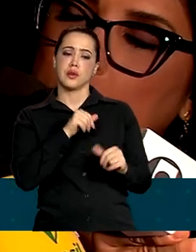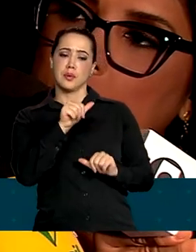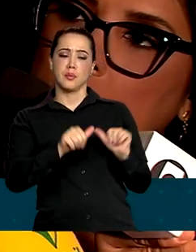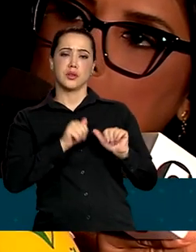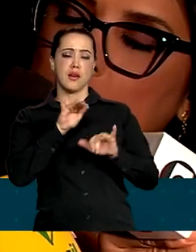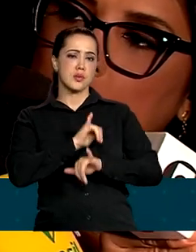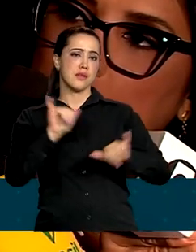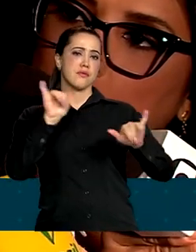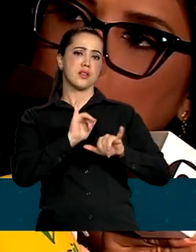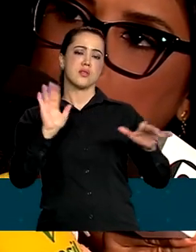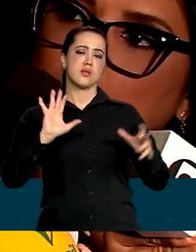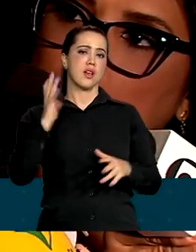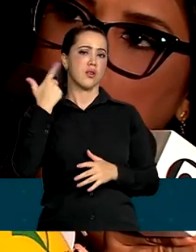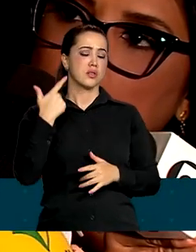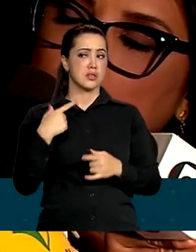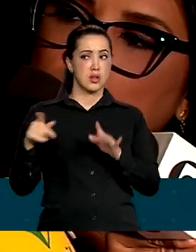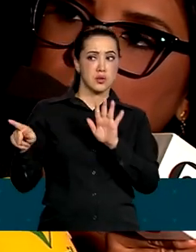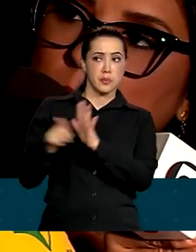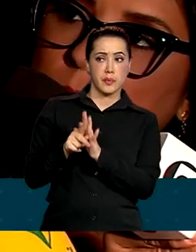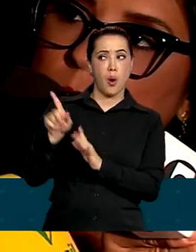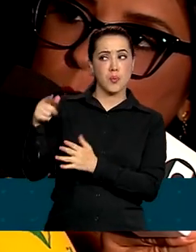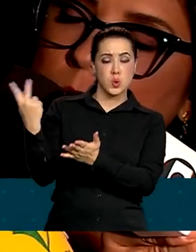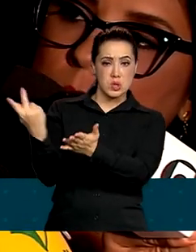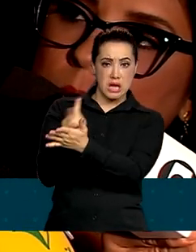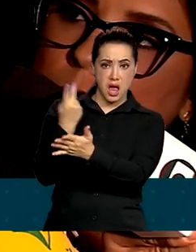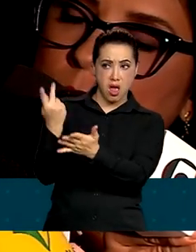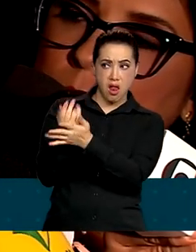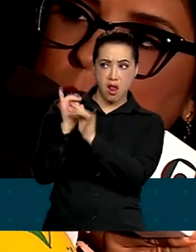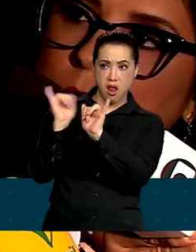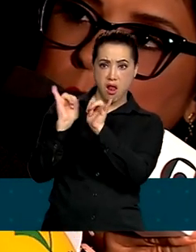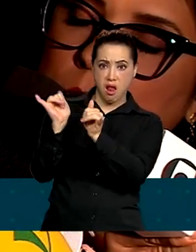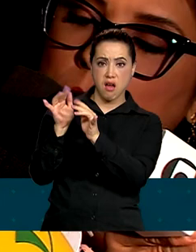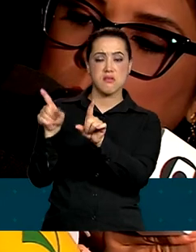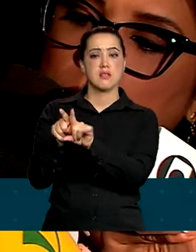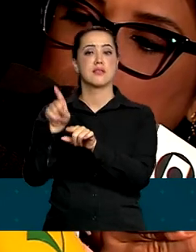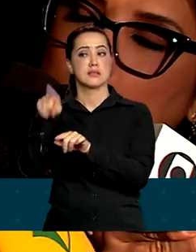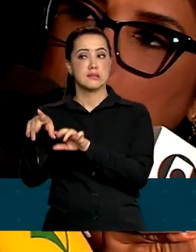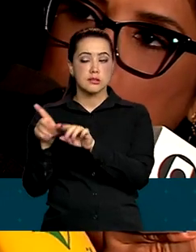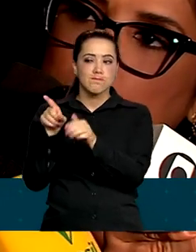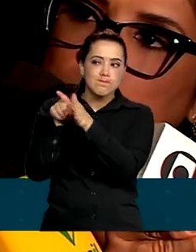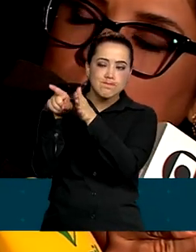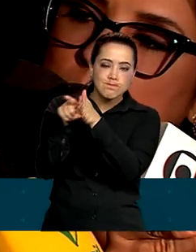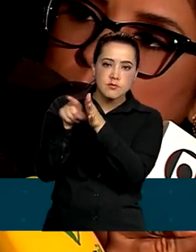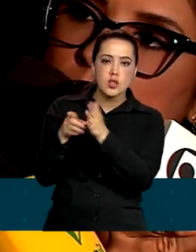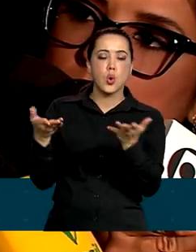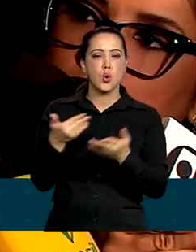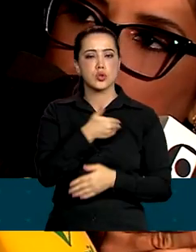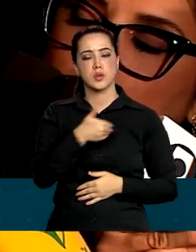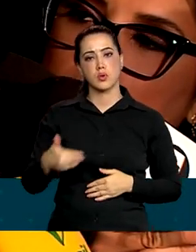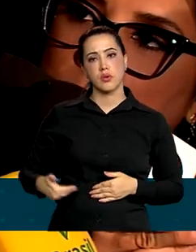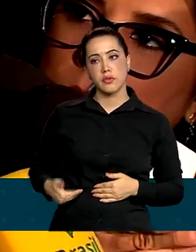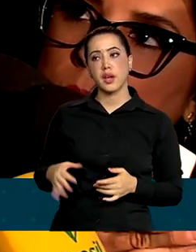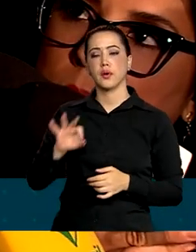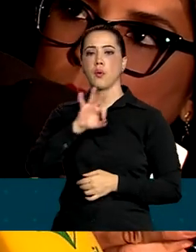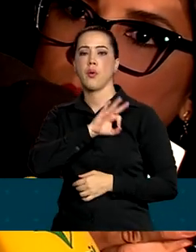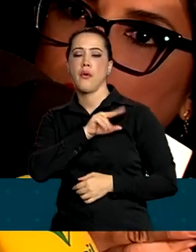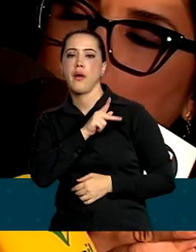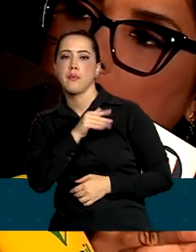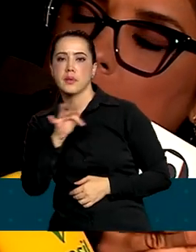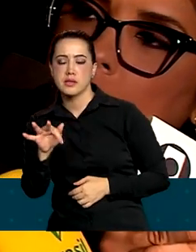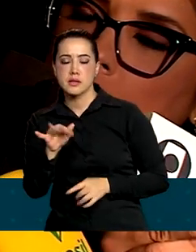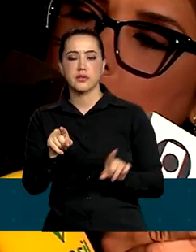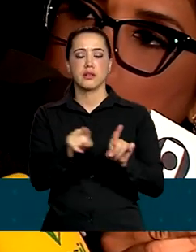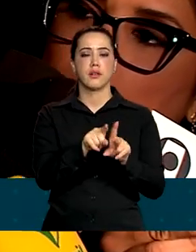gravíssima, que são os seus escândalos do seu governo que estão sendo apurados, tanto pelo atual governo, quanto pela Polícia Federal,